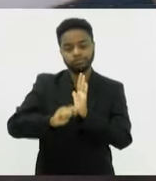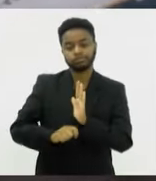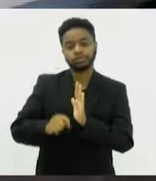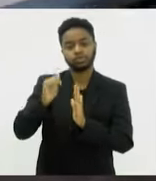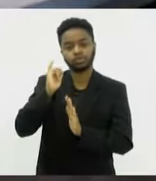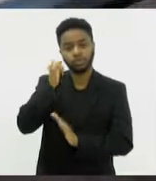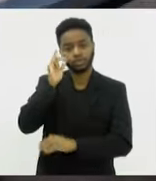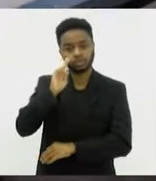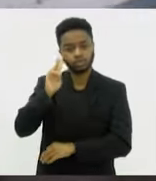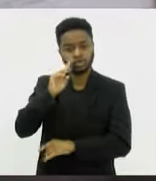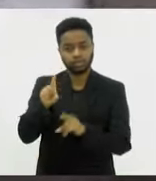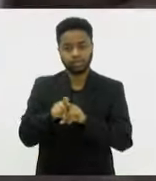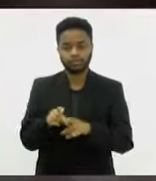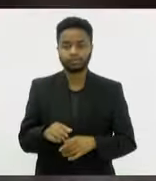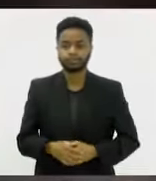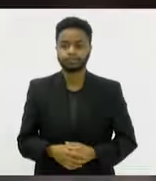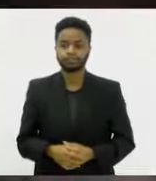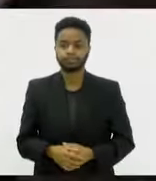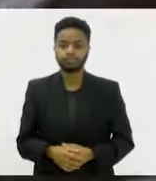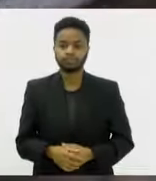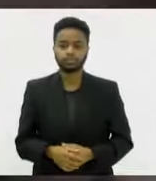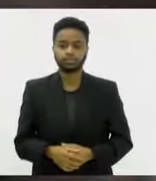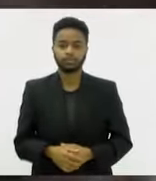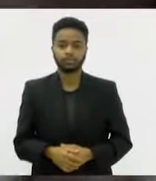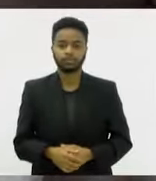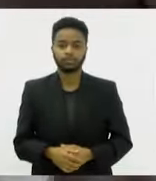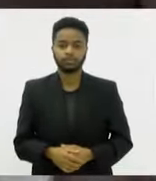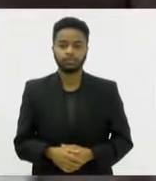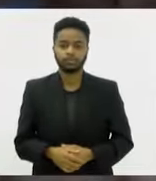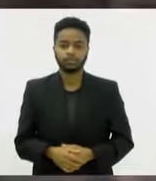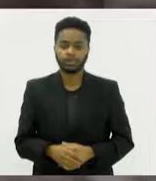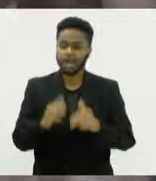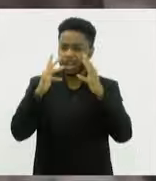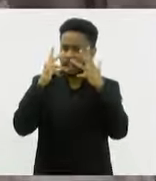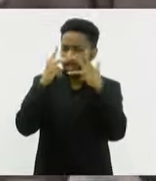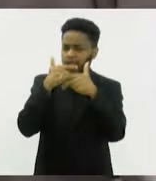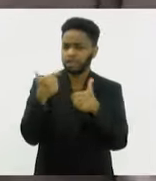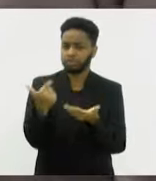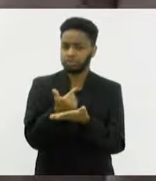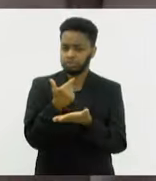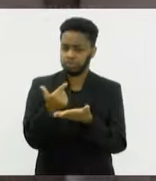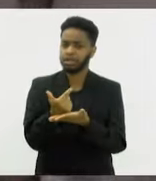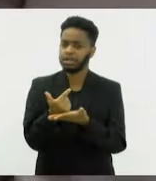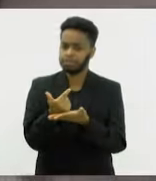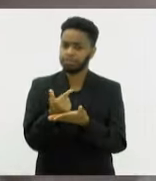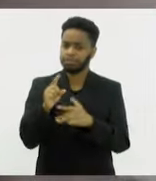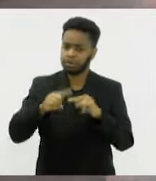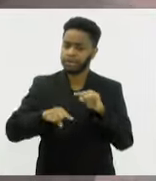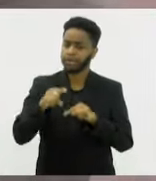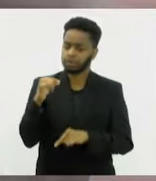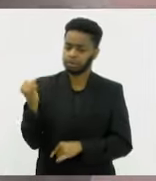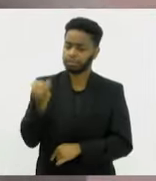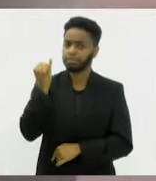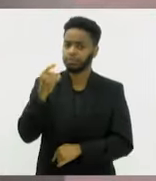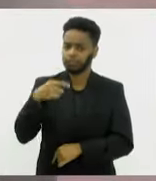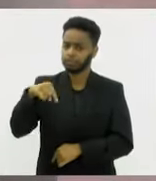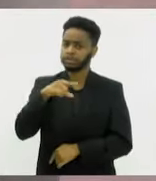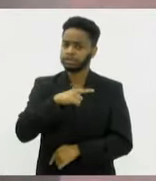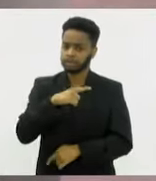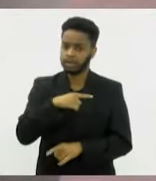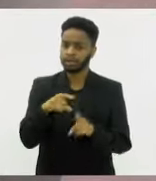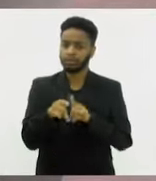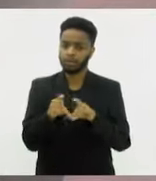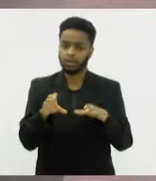histórias. Deixa eu saber também, a gente, isso é uma belíssima obra, é uma relíquia, né? Que vocês têm, que a